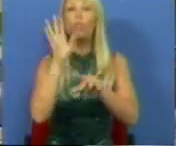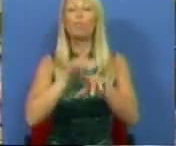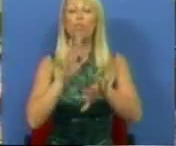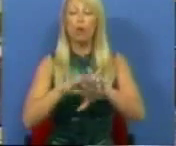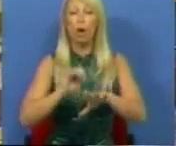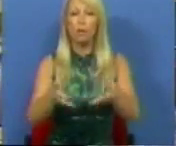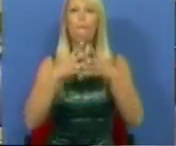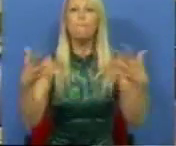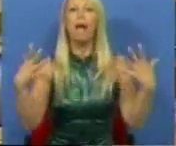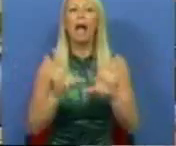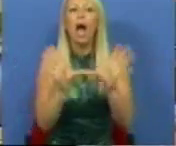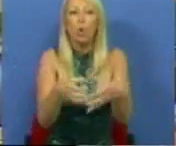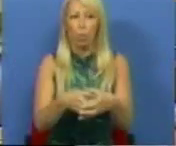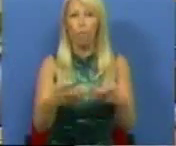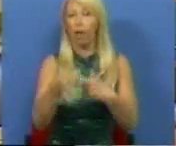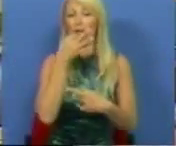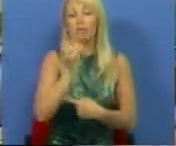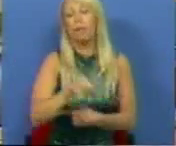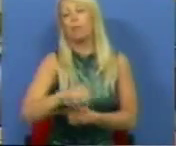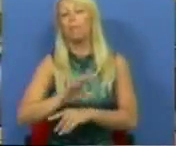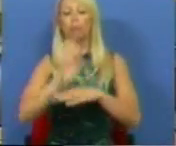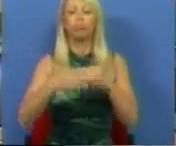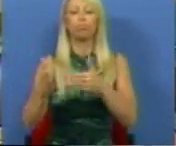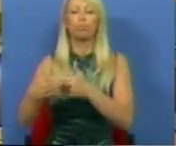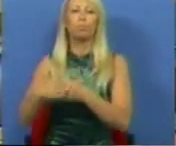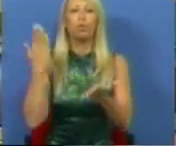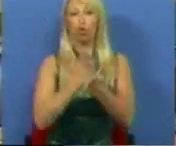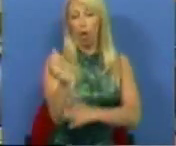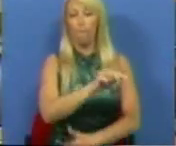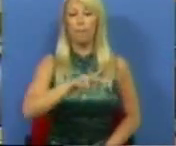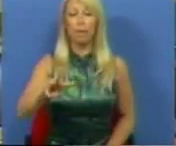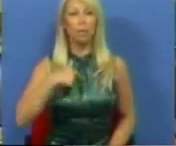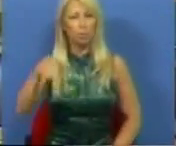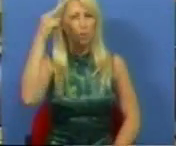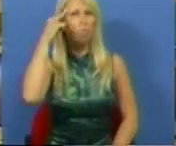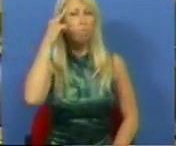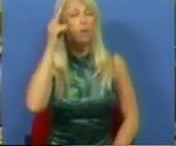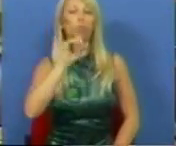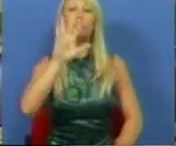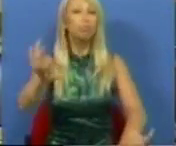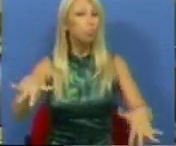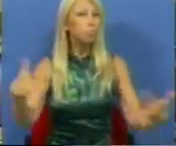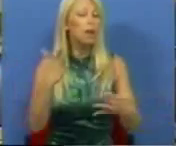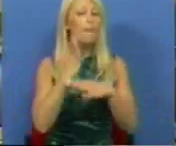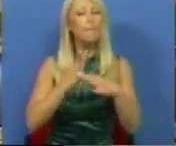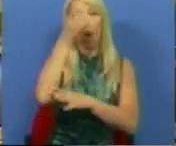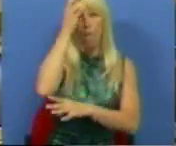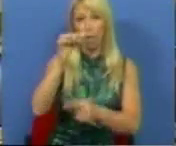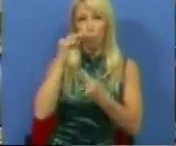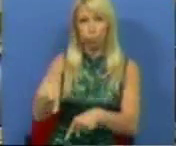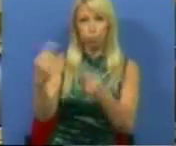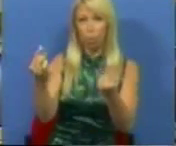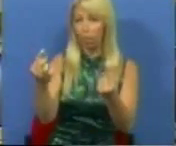Muito se tem falado sobre o encerramento de escolas de primeiro ciclo, mas eu creio que provavelmente parte da opinião pública não